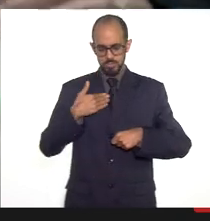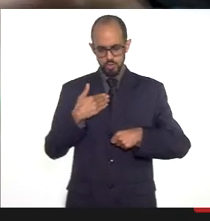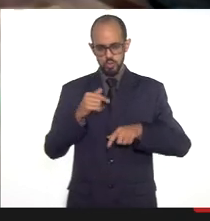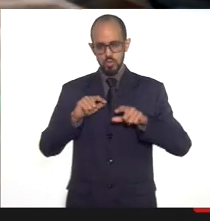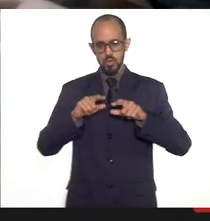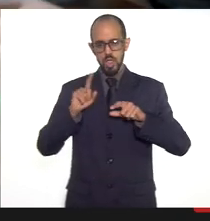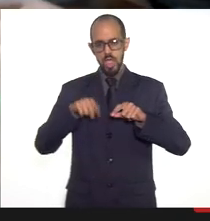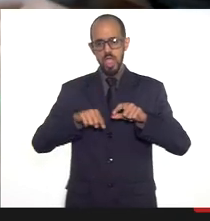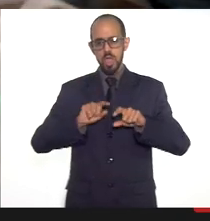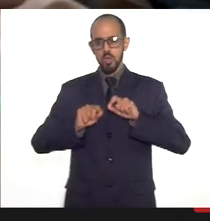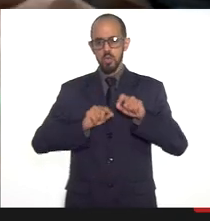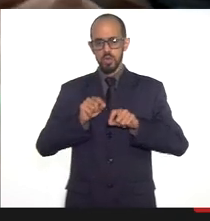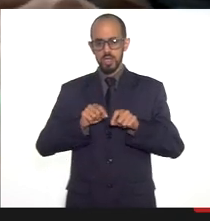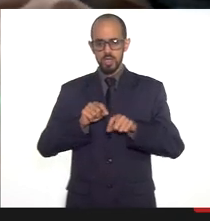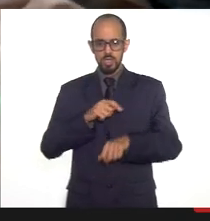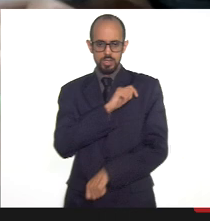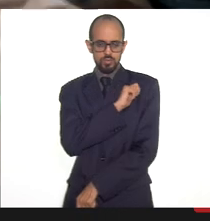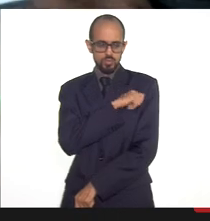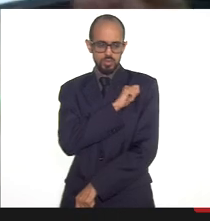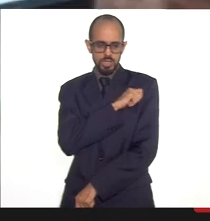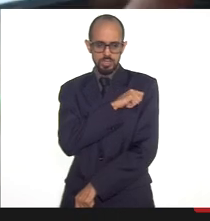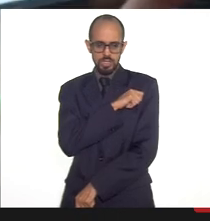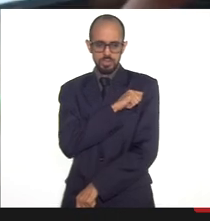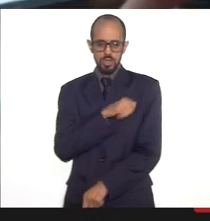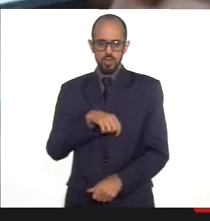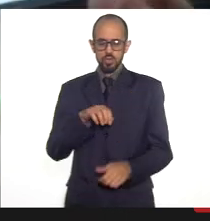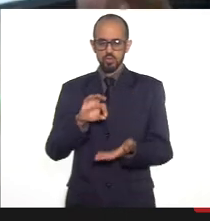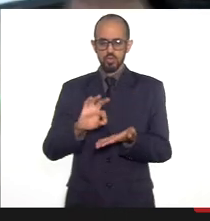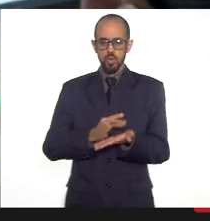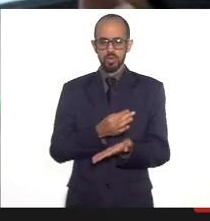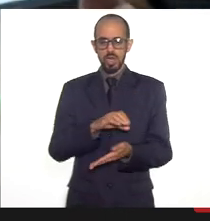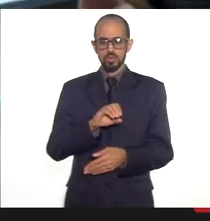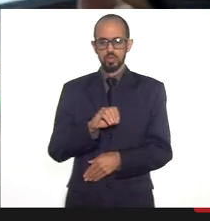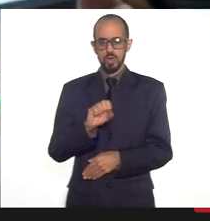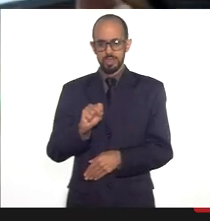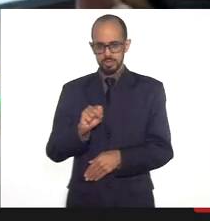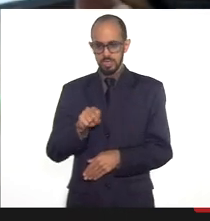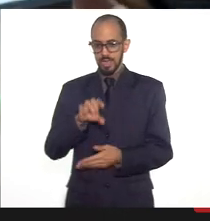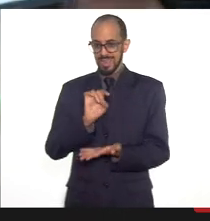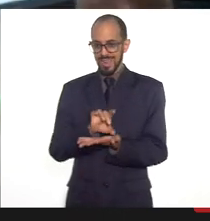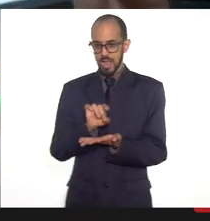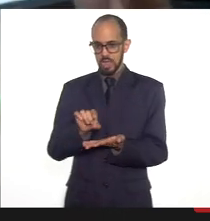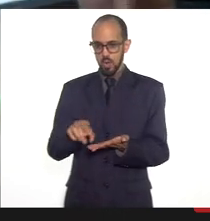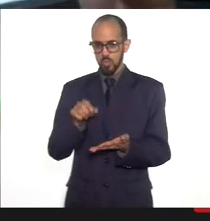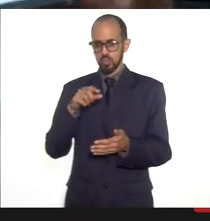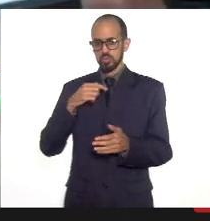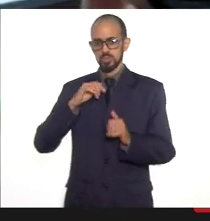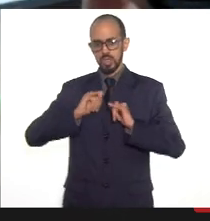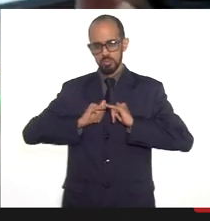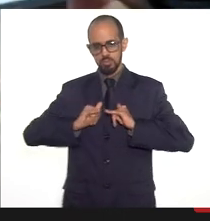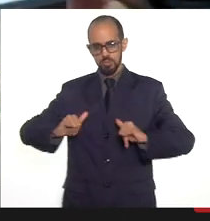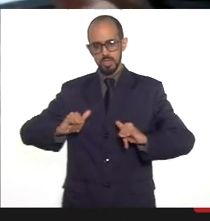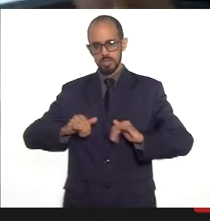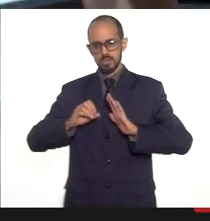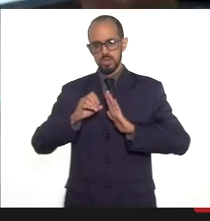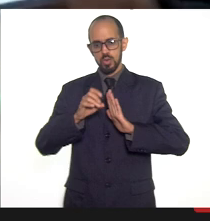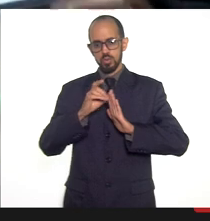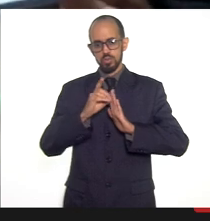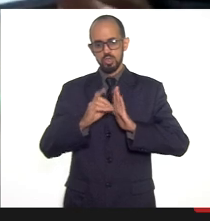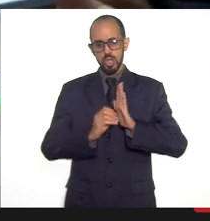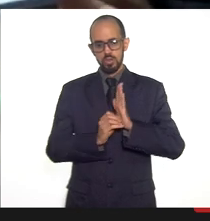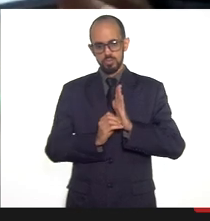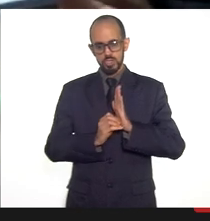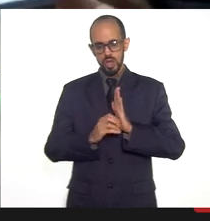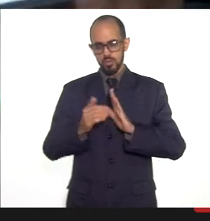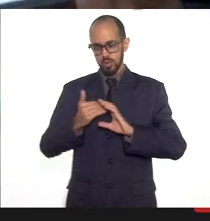são os fiscais dos contratos de OES então cada contrato tem uma fiscalização publicada no diário eu vou pegar todas as publicações dos fiscais e